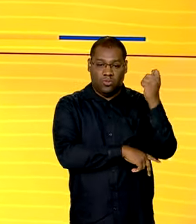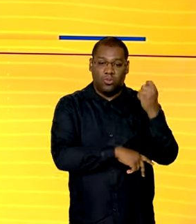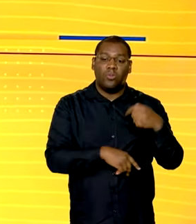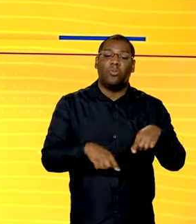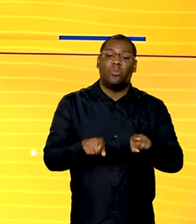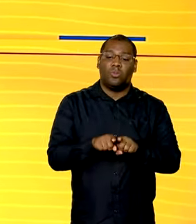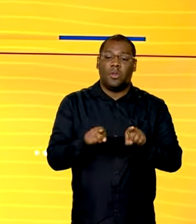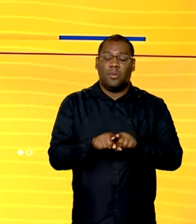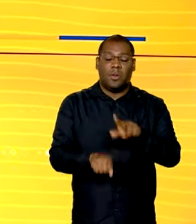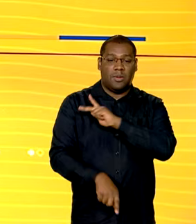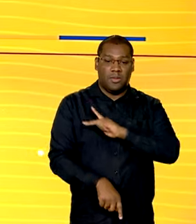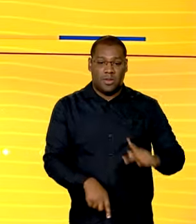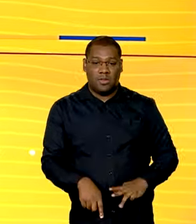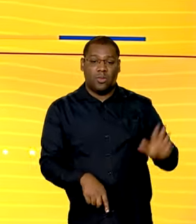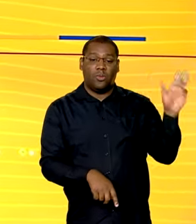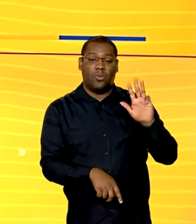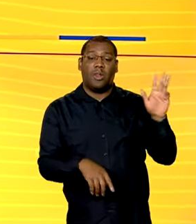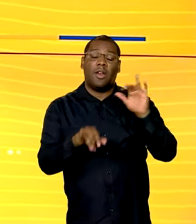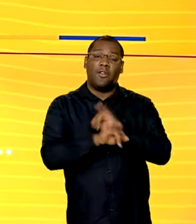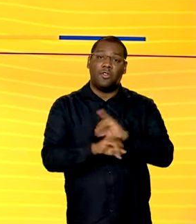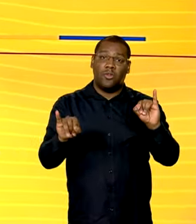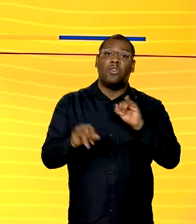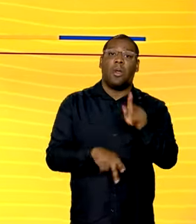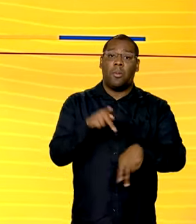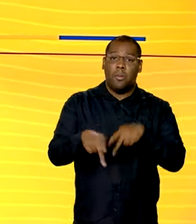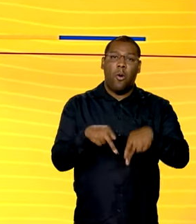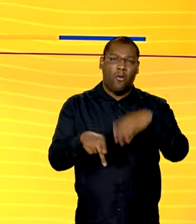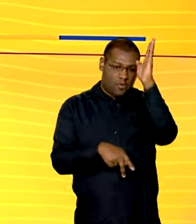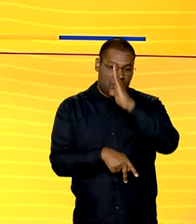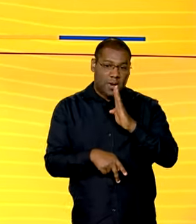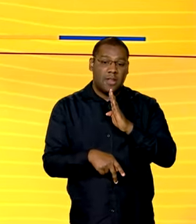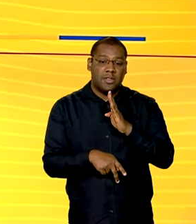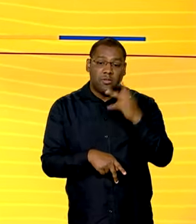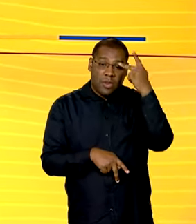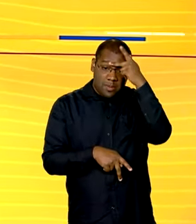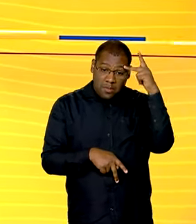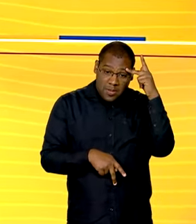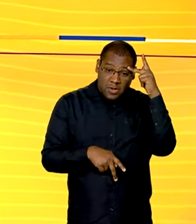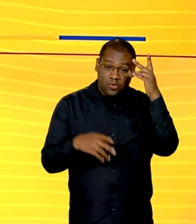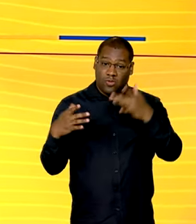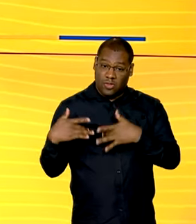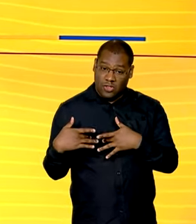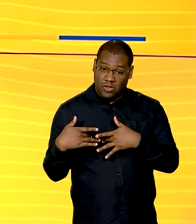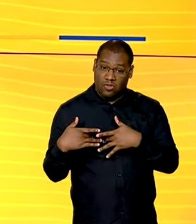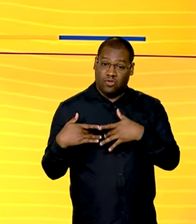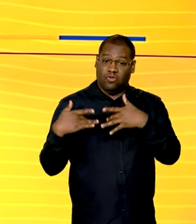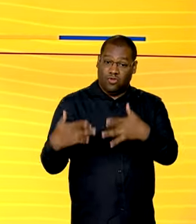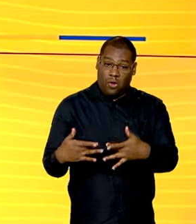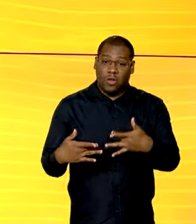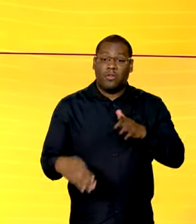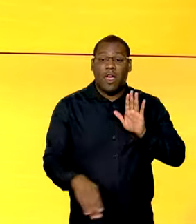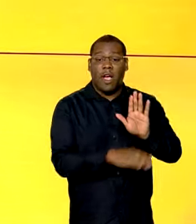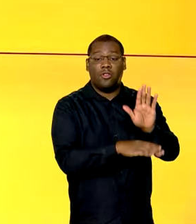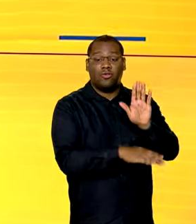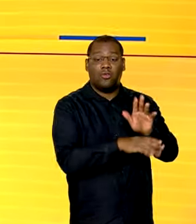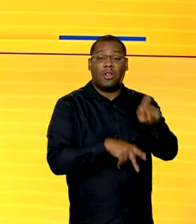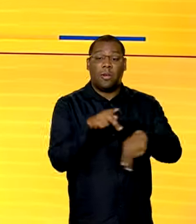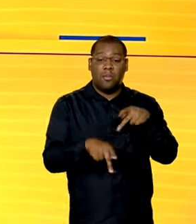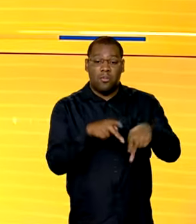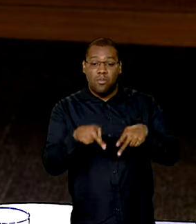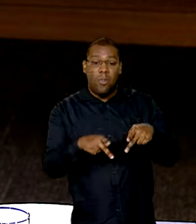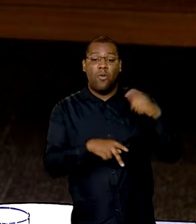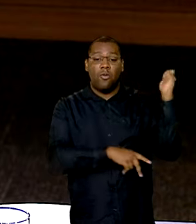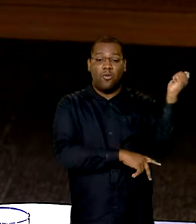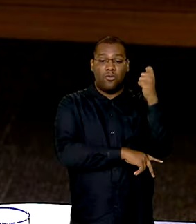solidariedade do povo brasileiro que voluntariamente tem ajudado os irmãos gaúchos e reclamou das fake news.